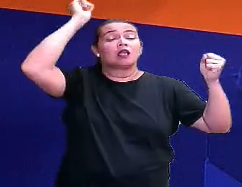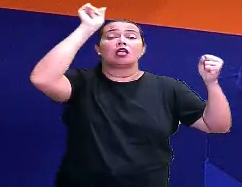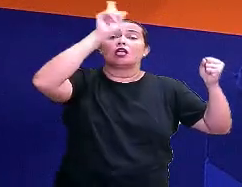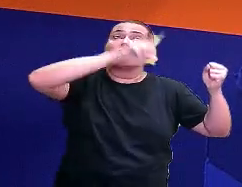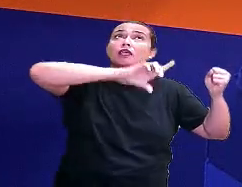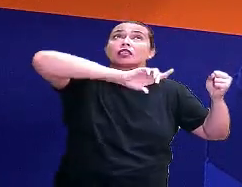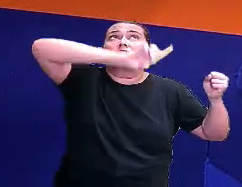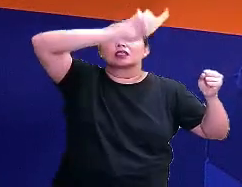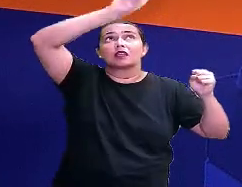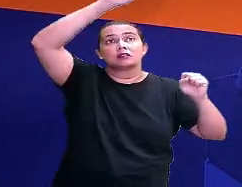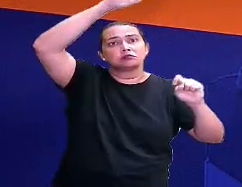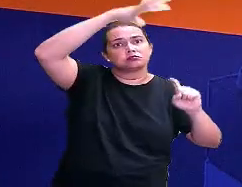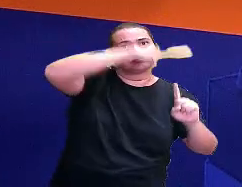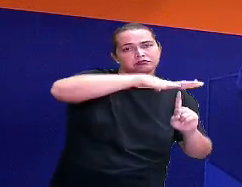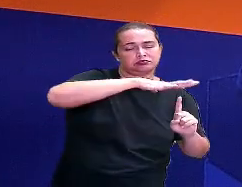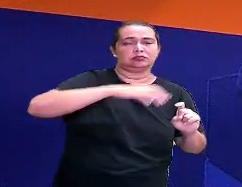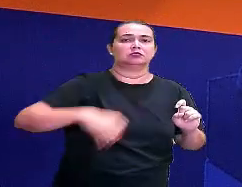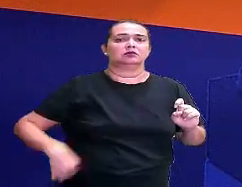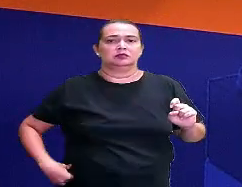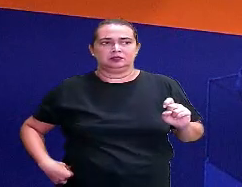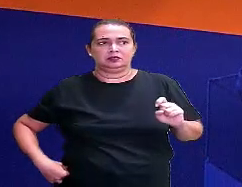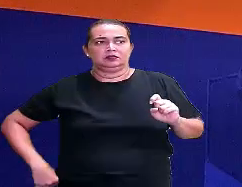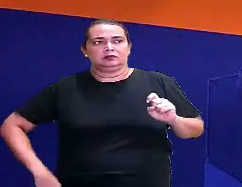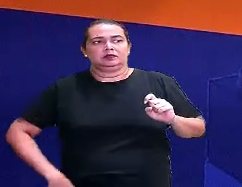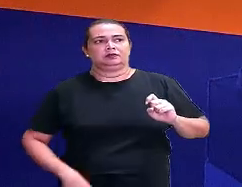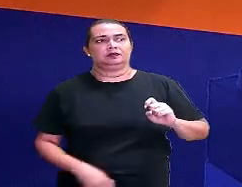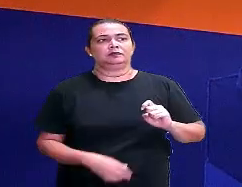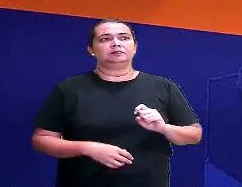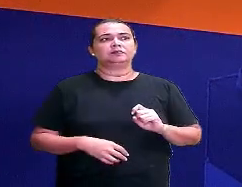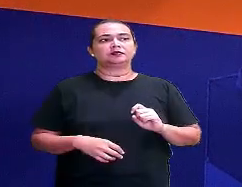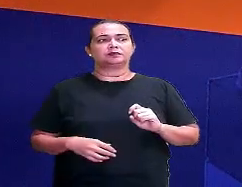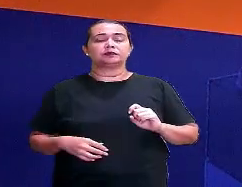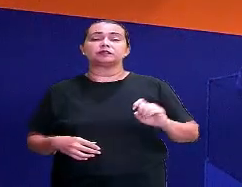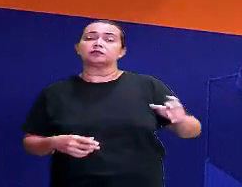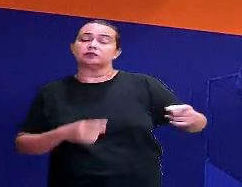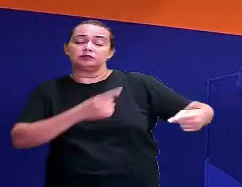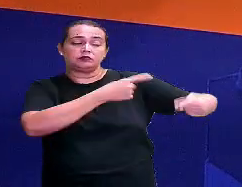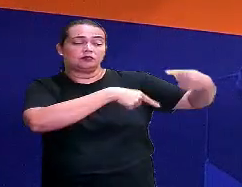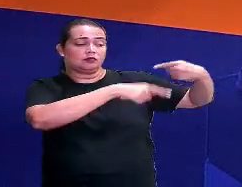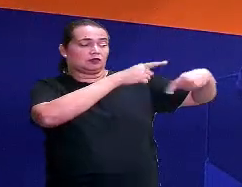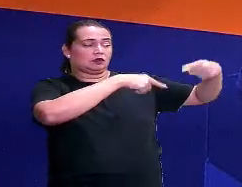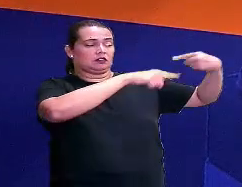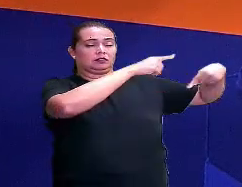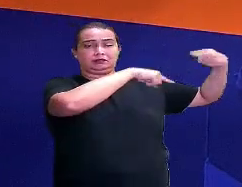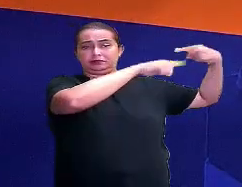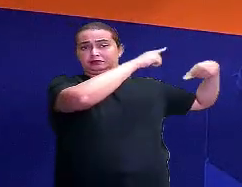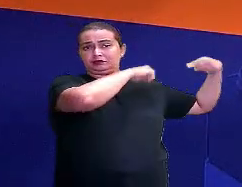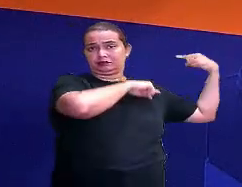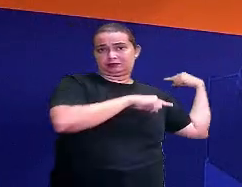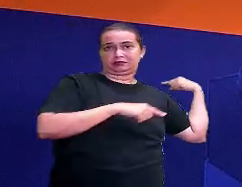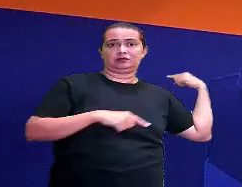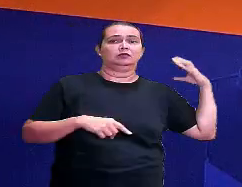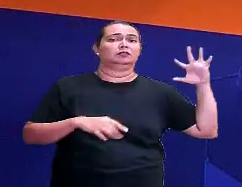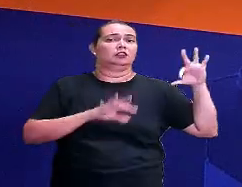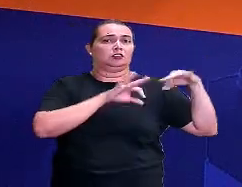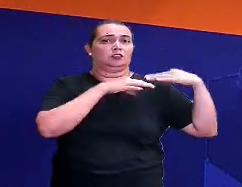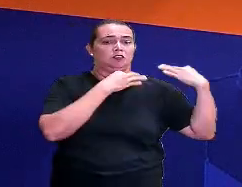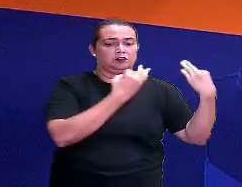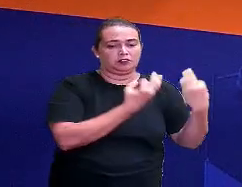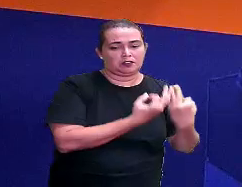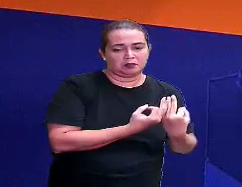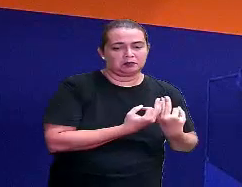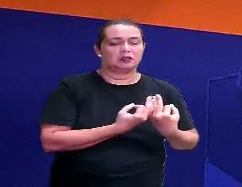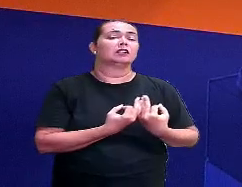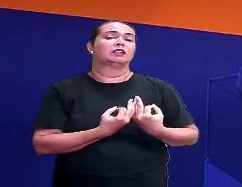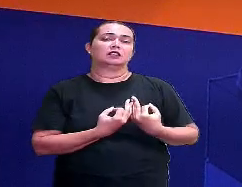né? Que vem aí decidir que, normalmente, provavelmente, os seus antepassados, esses seus tataravós, nasceram, algum deles aí